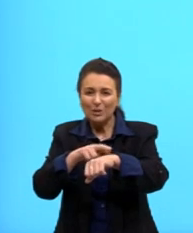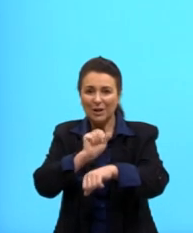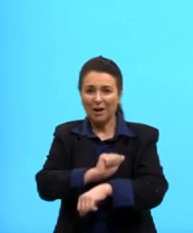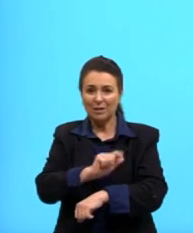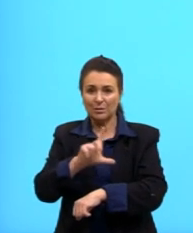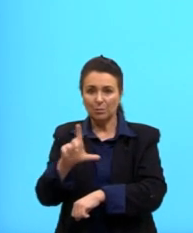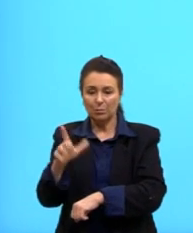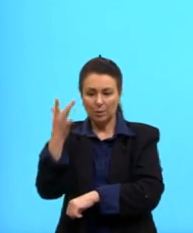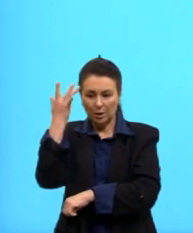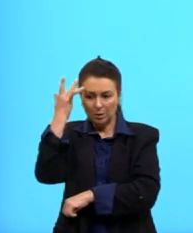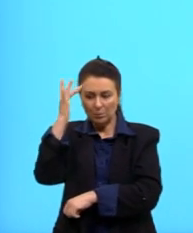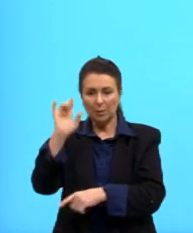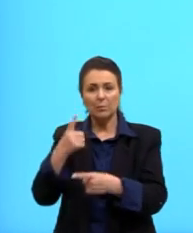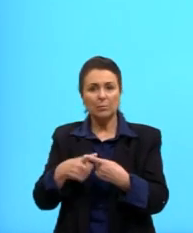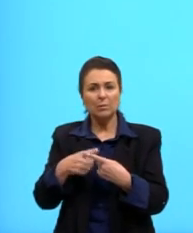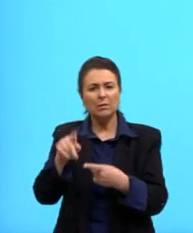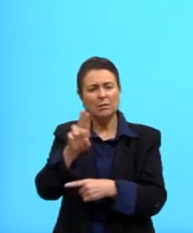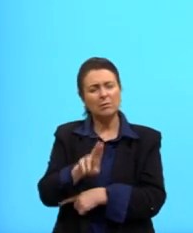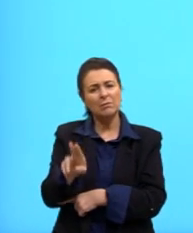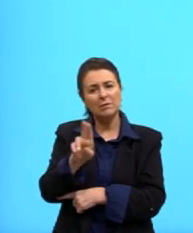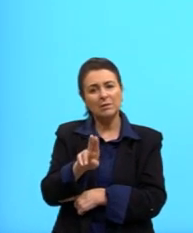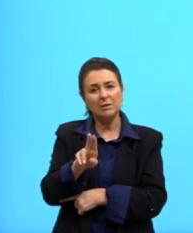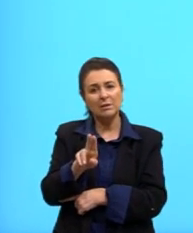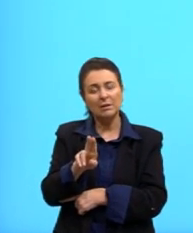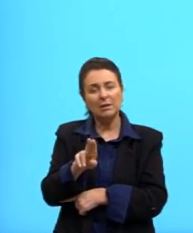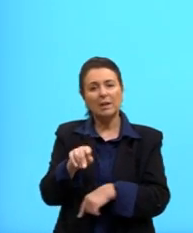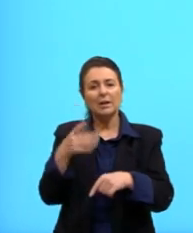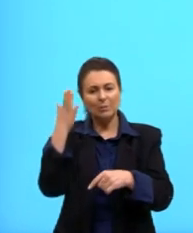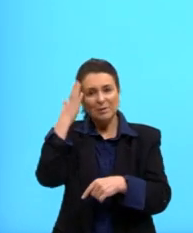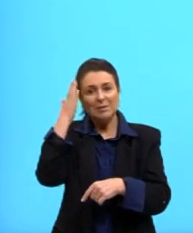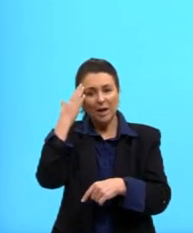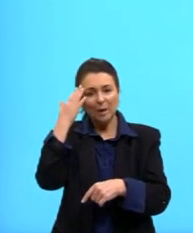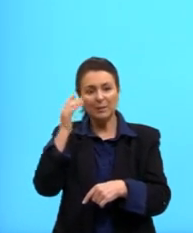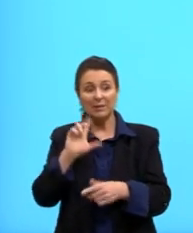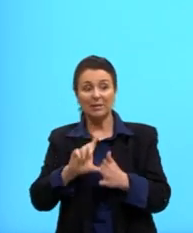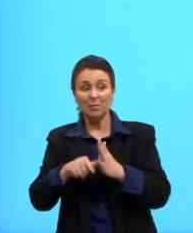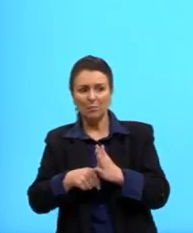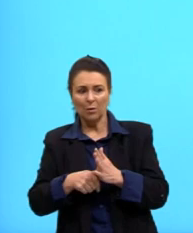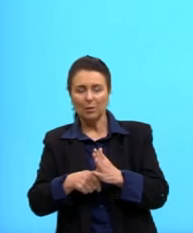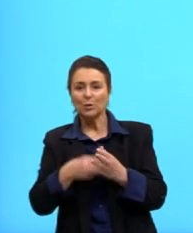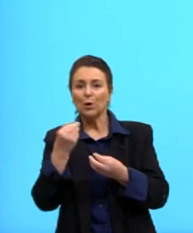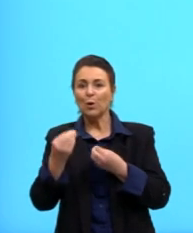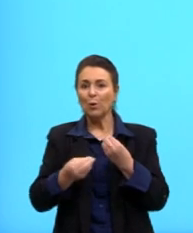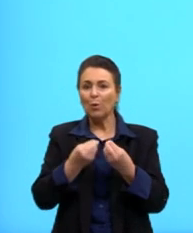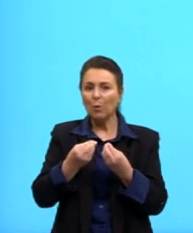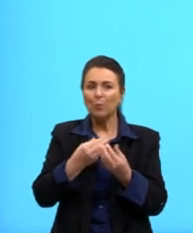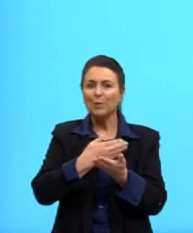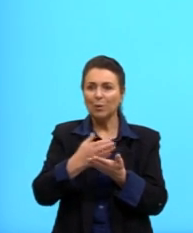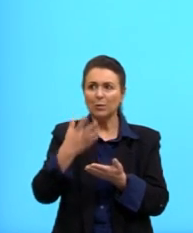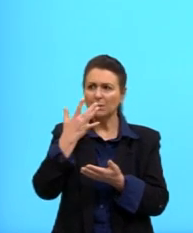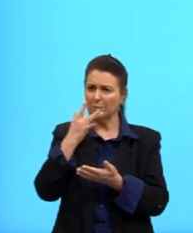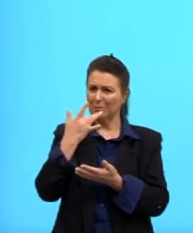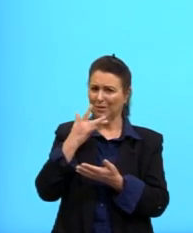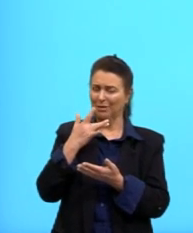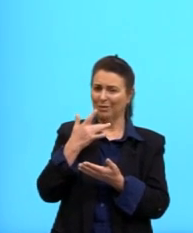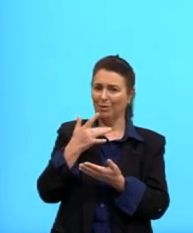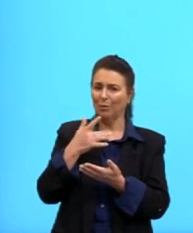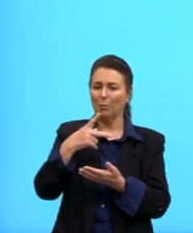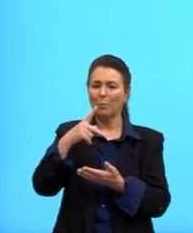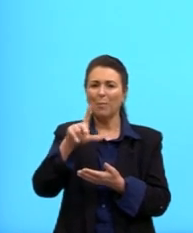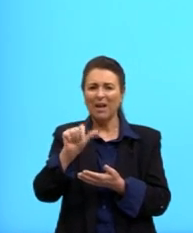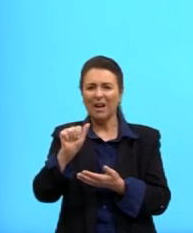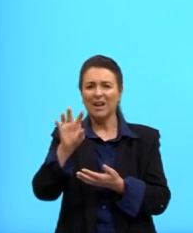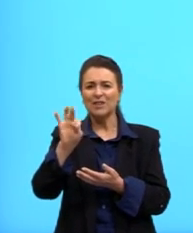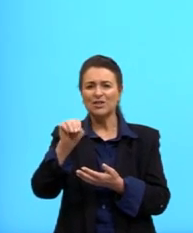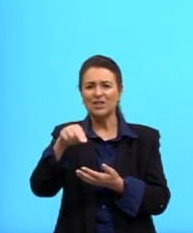E não sabe nem por que você usa, mas você sabe que aquilo faz efeito no seu cabelo e ele vai ficar branco, ele vai ficar um platinado, ele